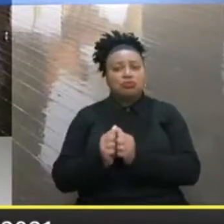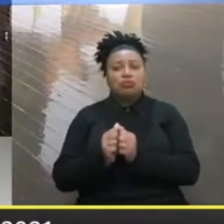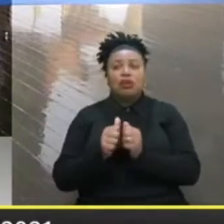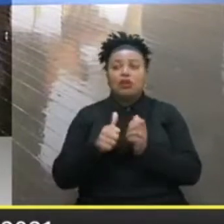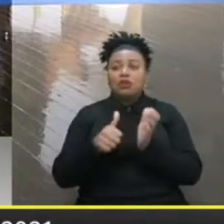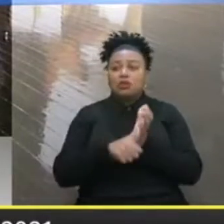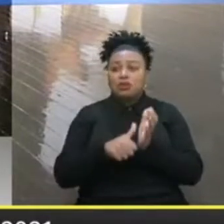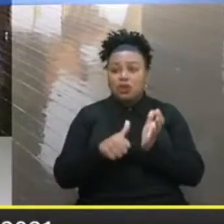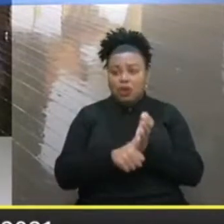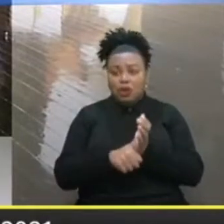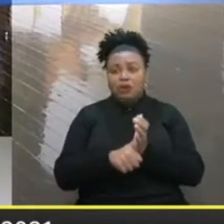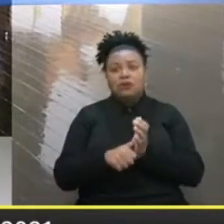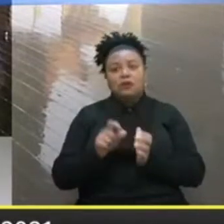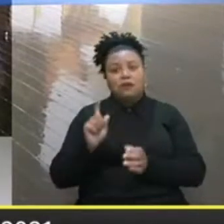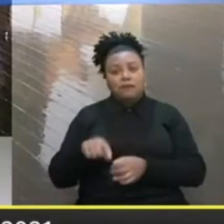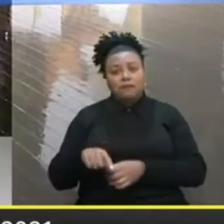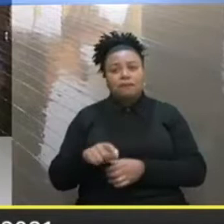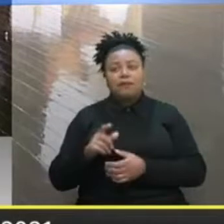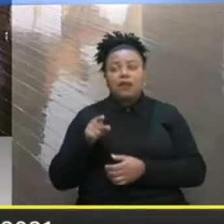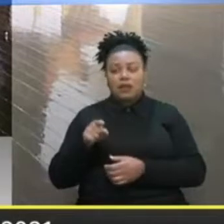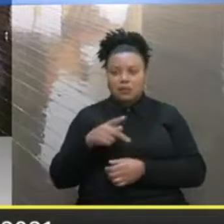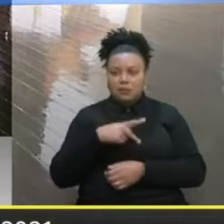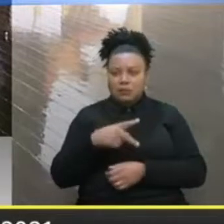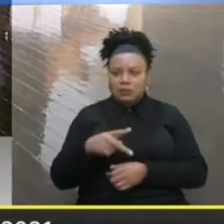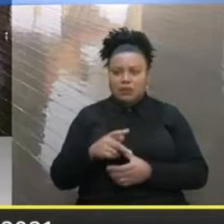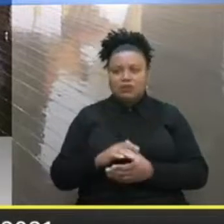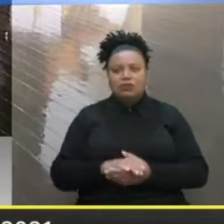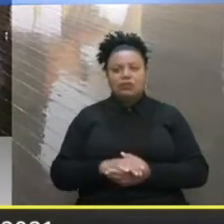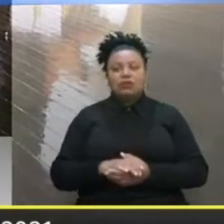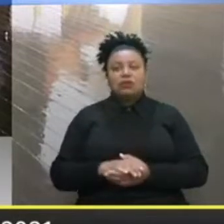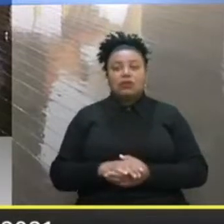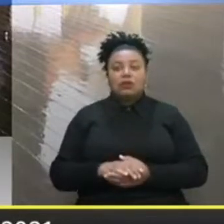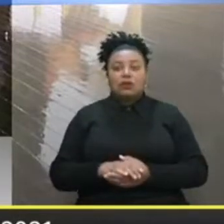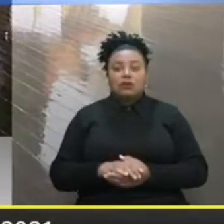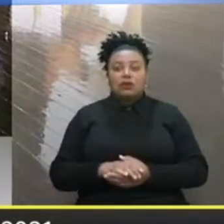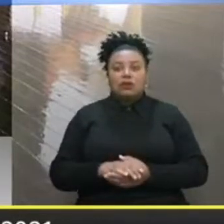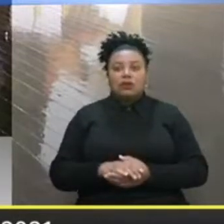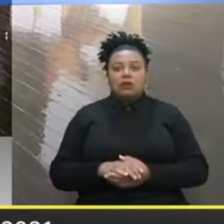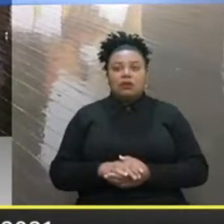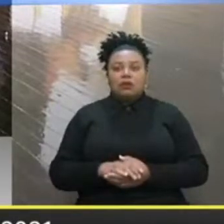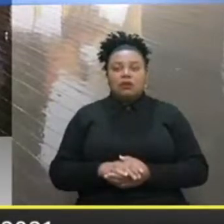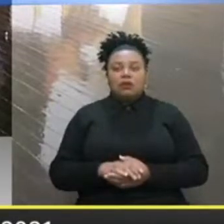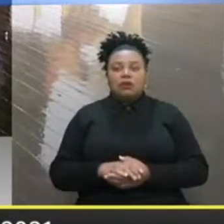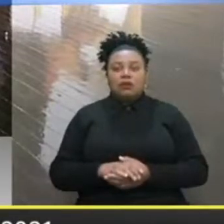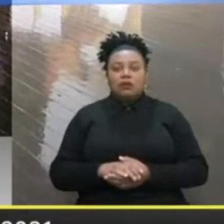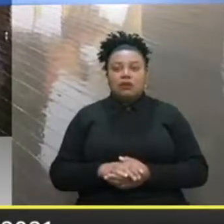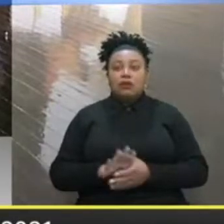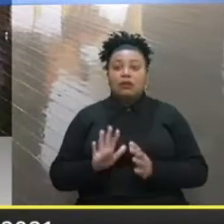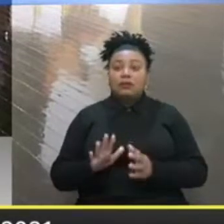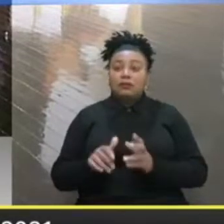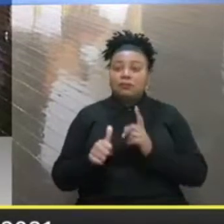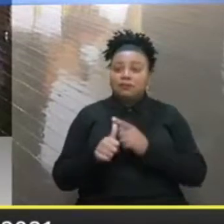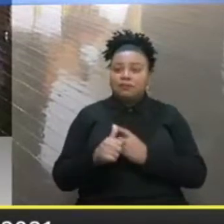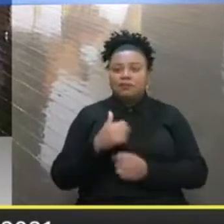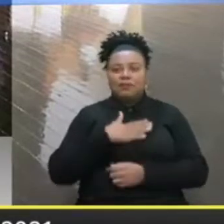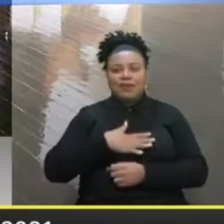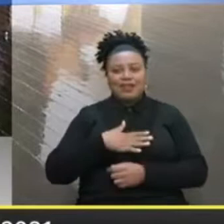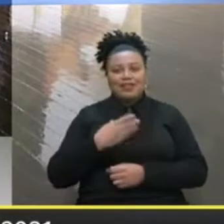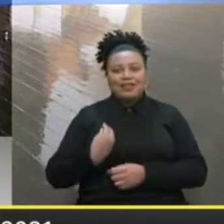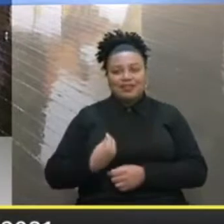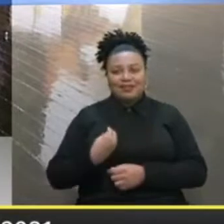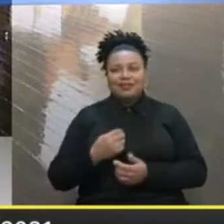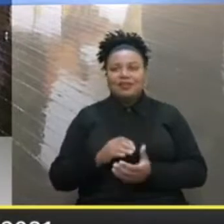associados Foi isso mesmo, presidente? Foi Bom, primeiramente Prazer em estar falando aqui Contigo